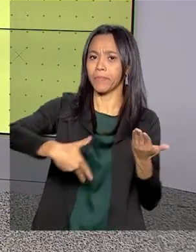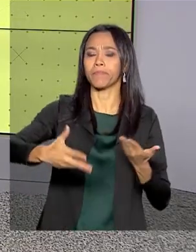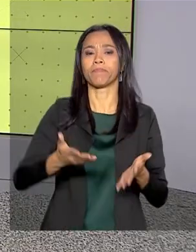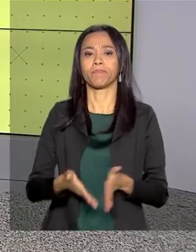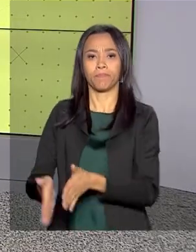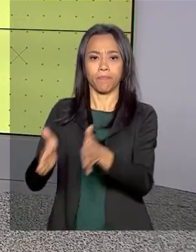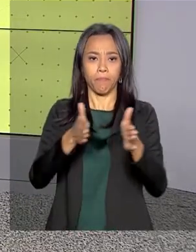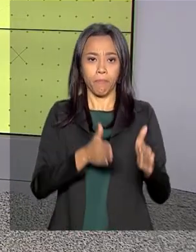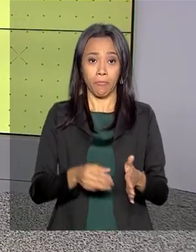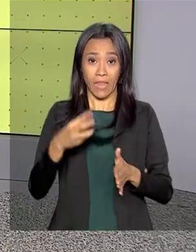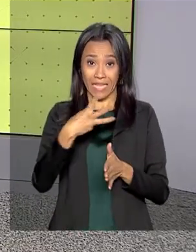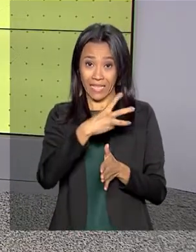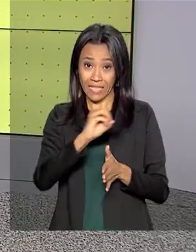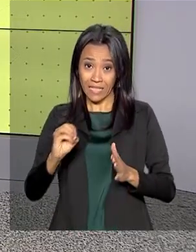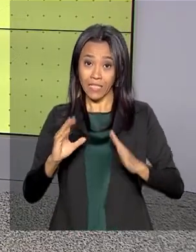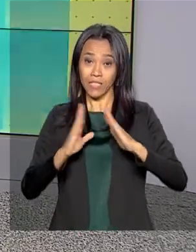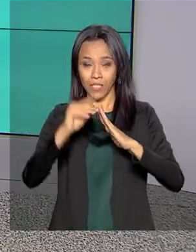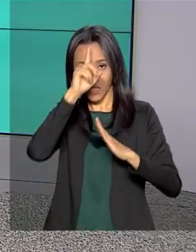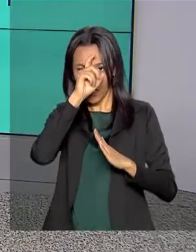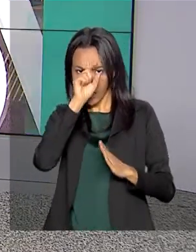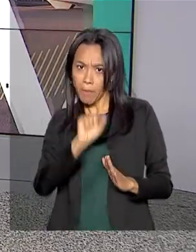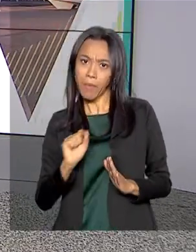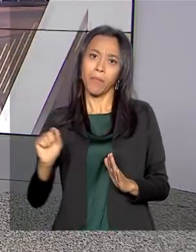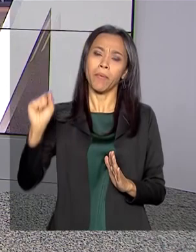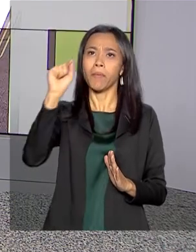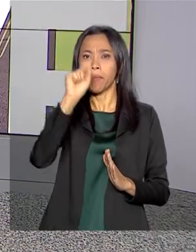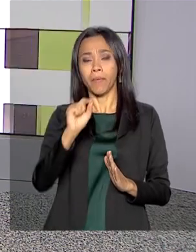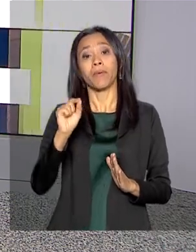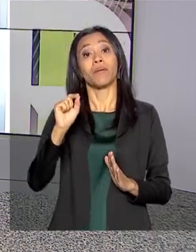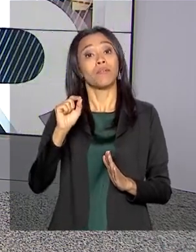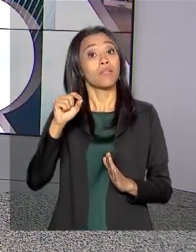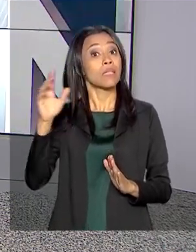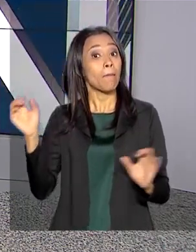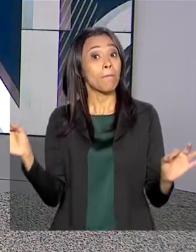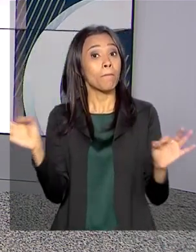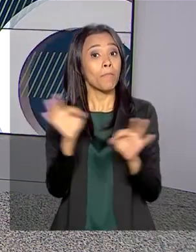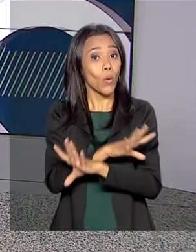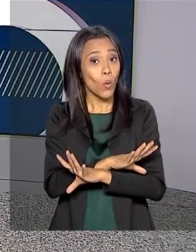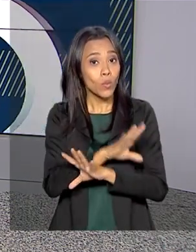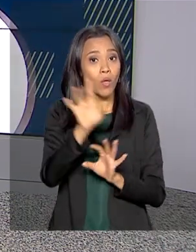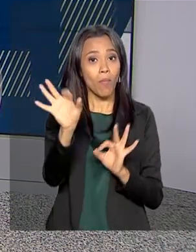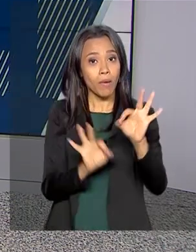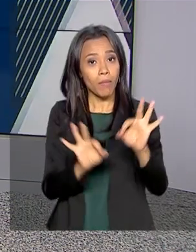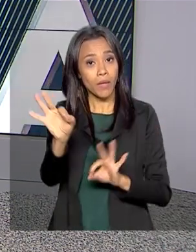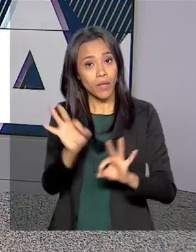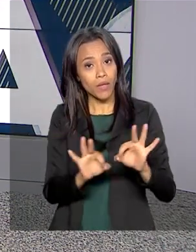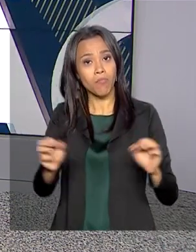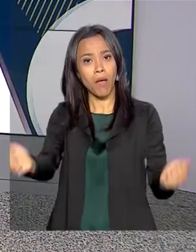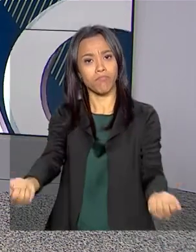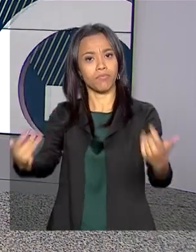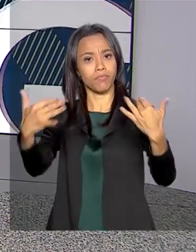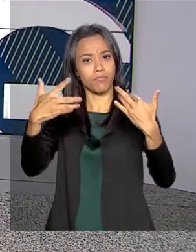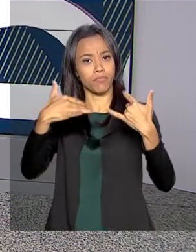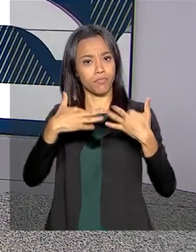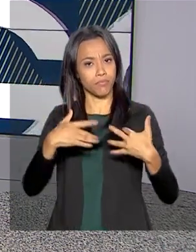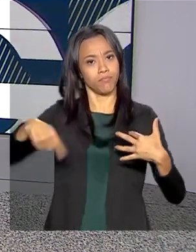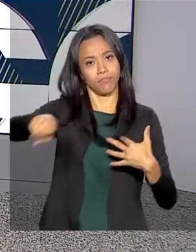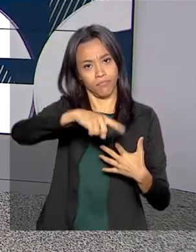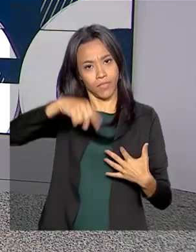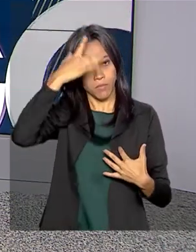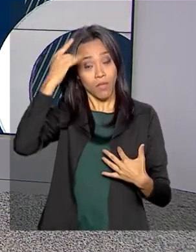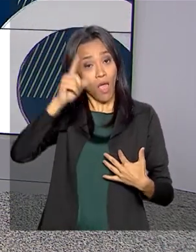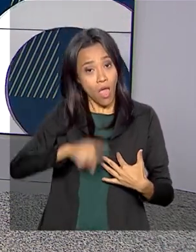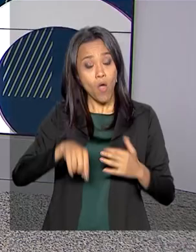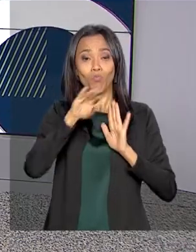300 unidades de saúde da família já estão prontas para ampliar o horário de atendimento à população. A iniciativa faz parte do